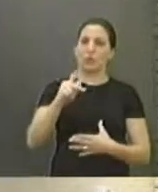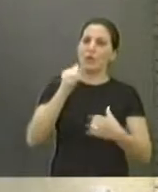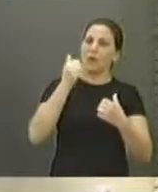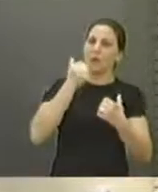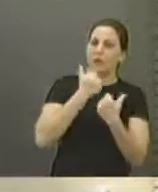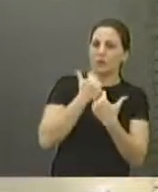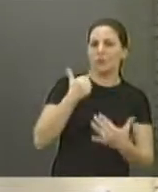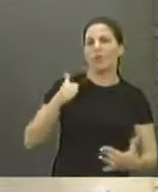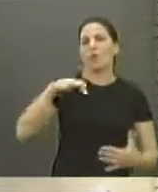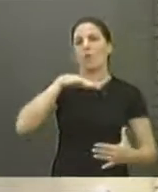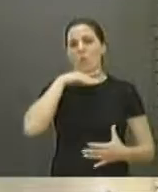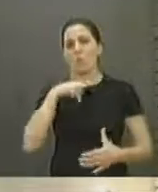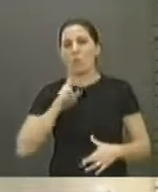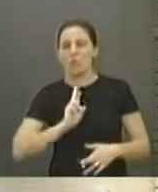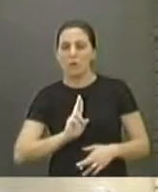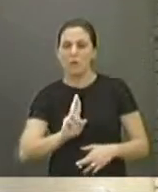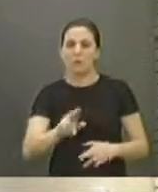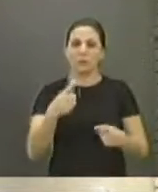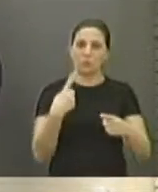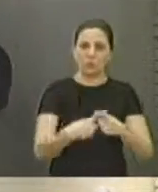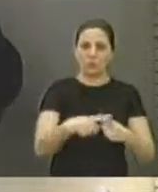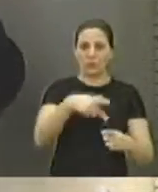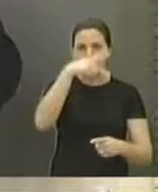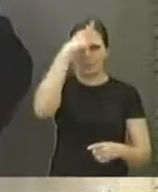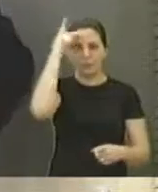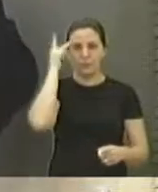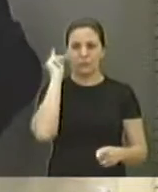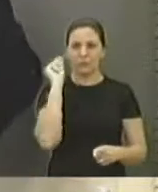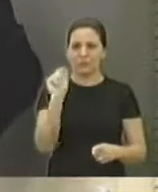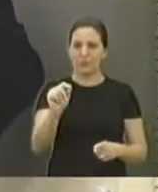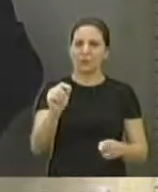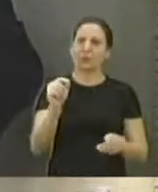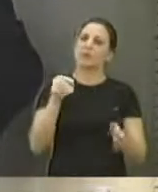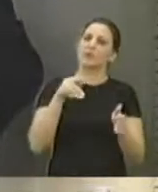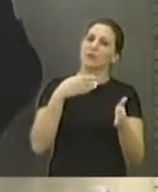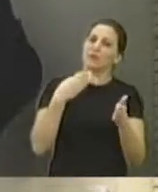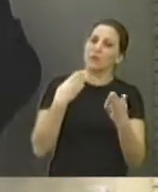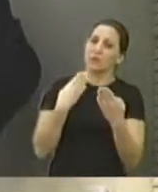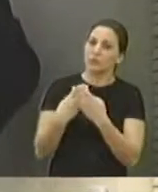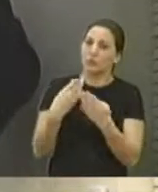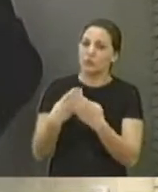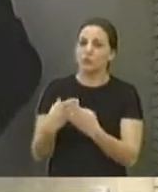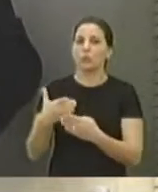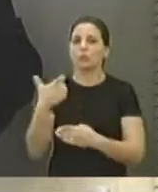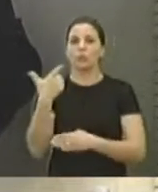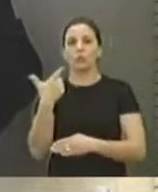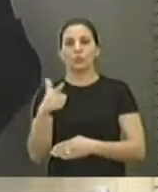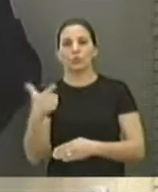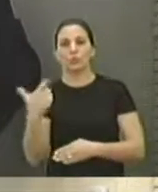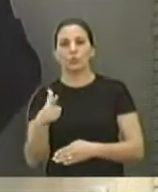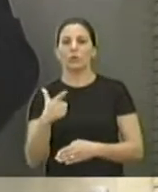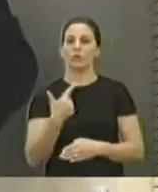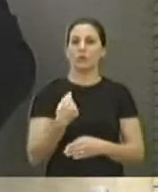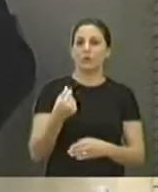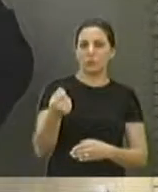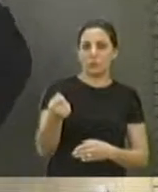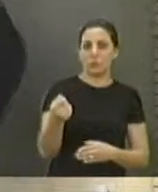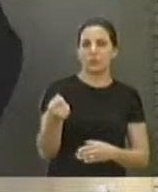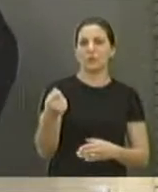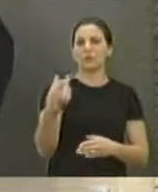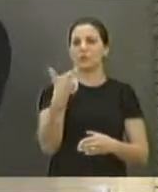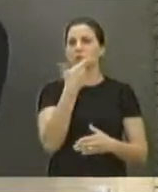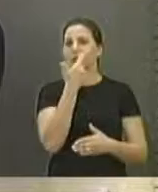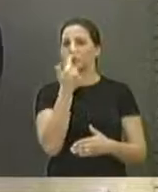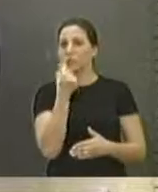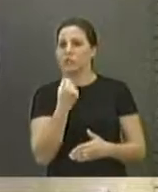mal assessorado, resposta que vem, porque um cara que, que pode ter estudo, dizer para mim, que não tem, dinheiro público, mesmo